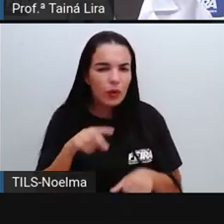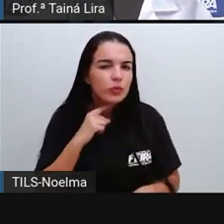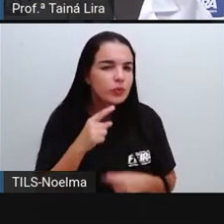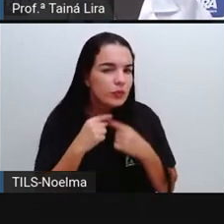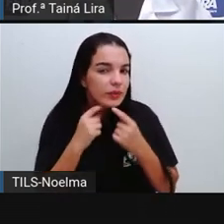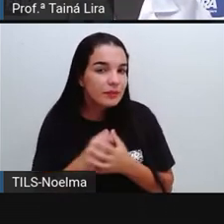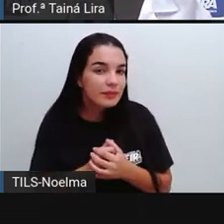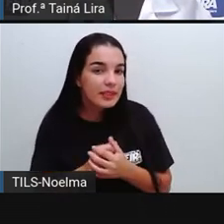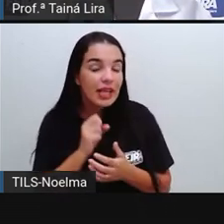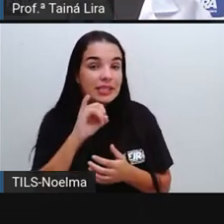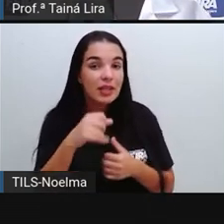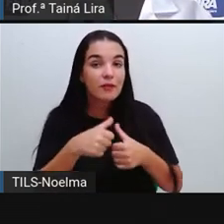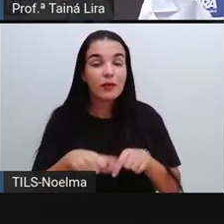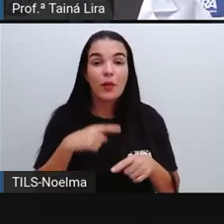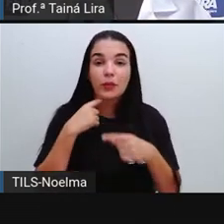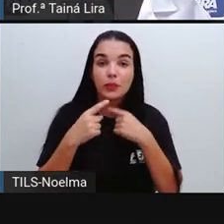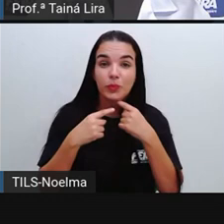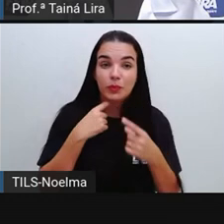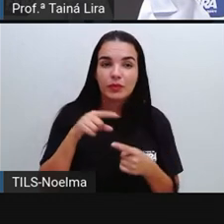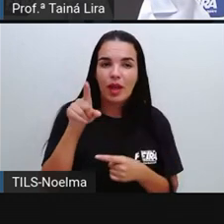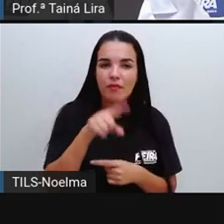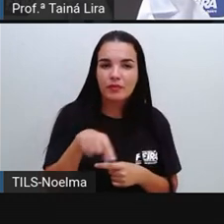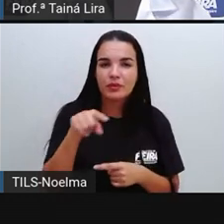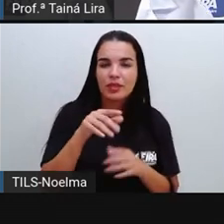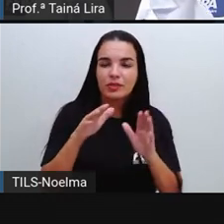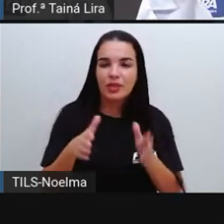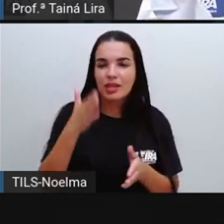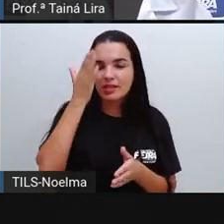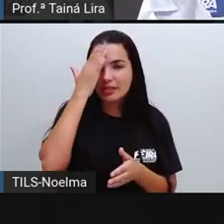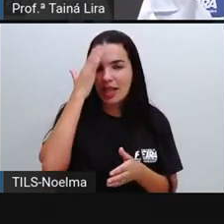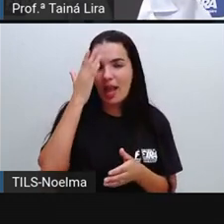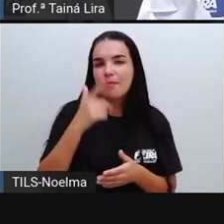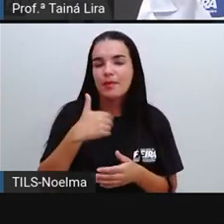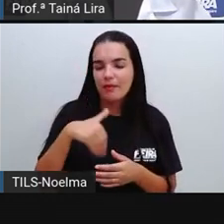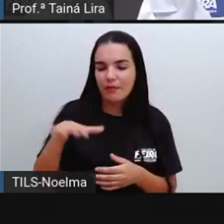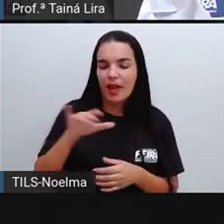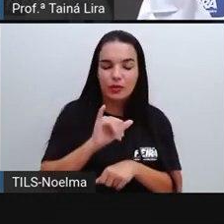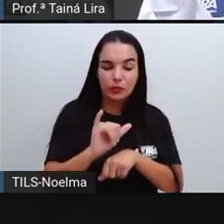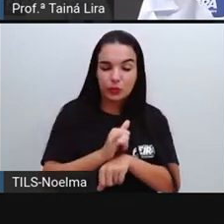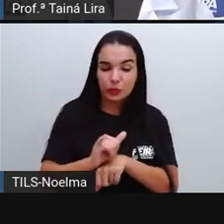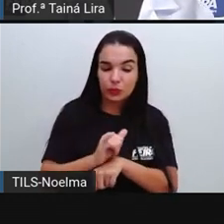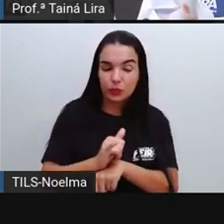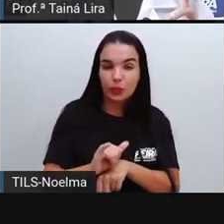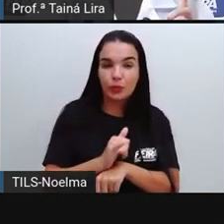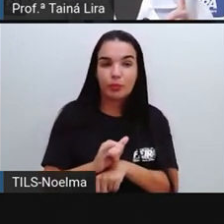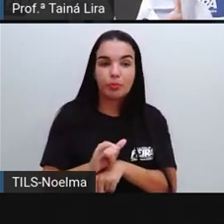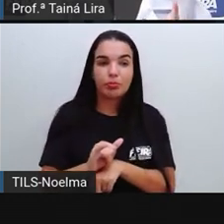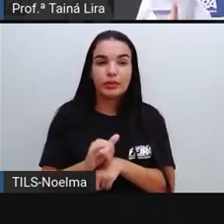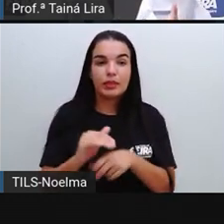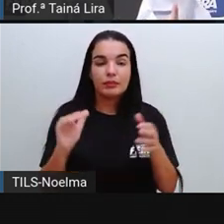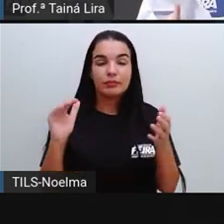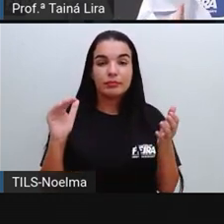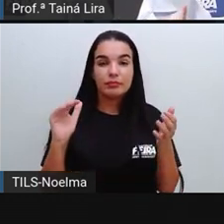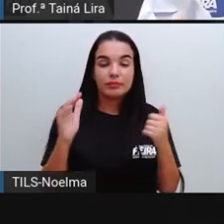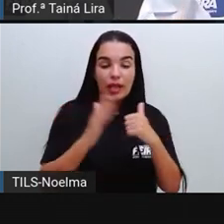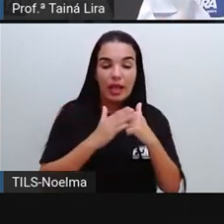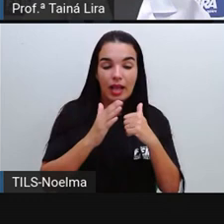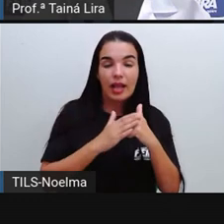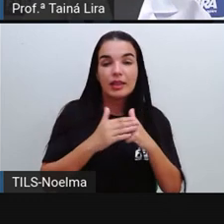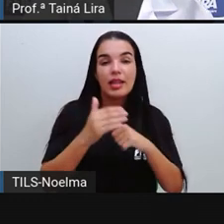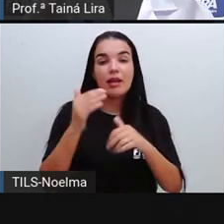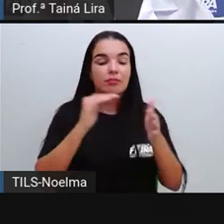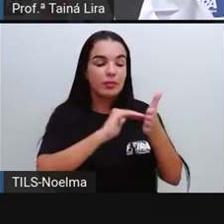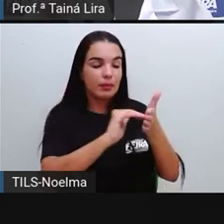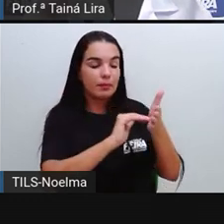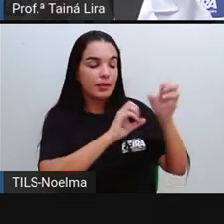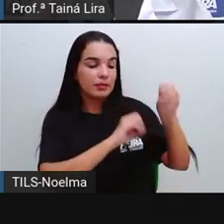Se ficou alguma dúvida, segundo ano, vocês já sabem. Corre lá no YouTube, no canal da Seduc,